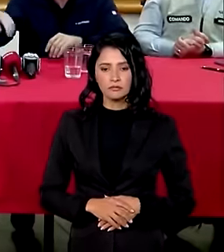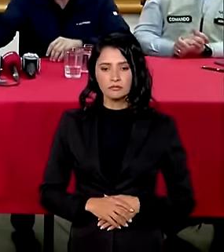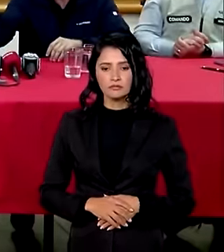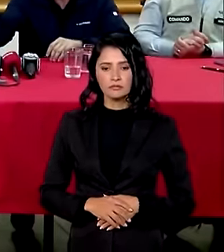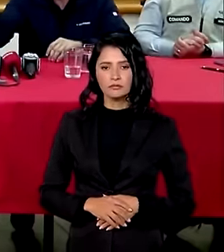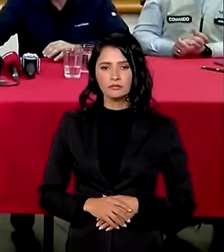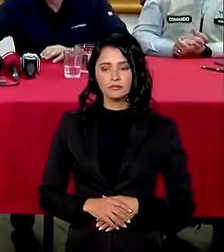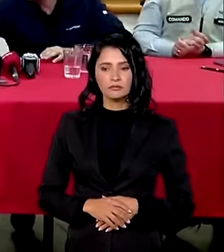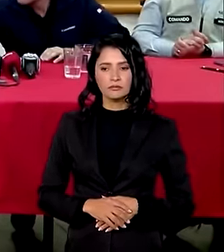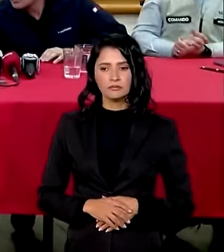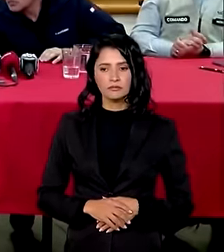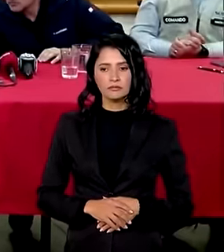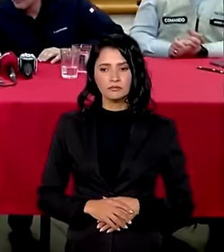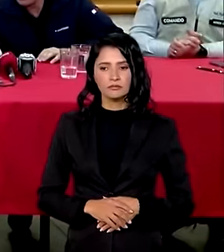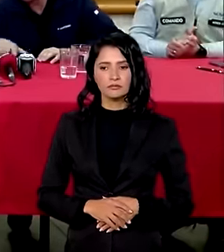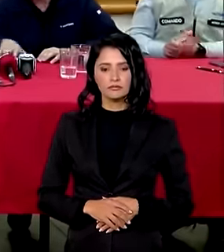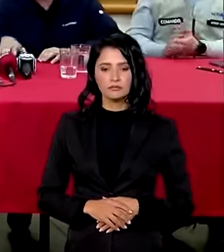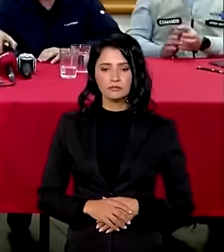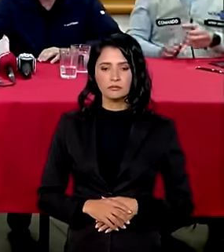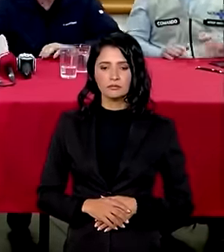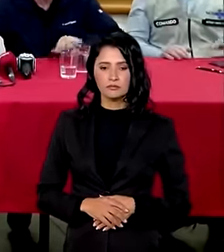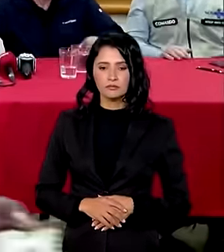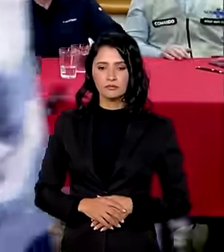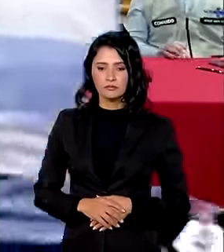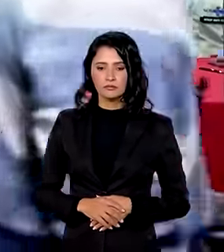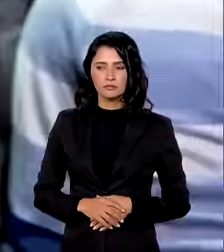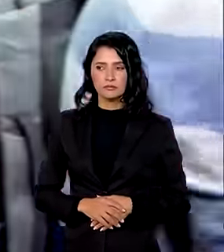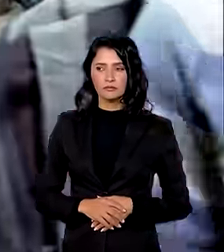só não ficar longe dos microfones